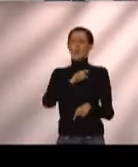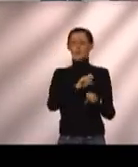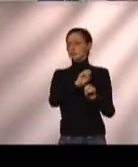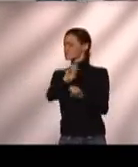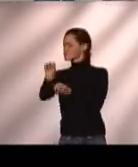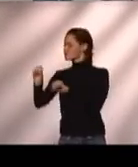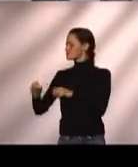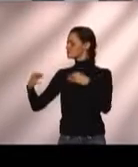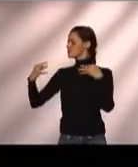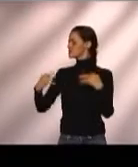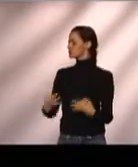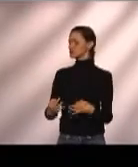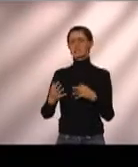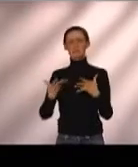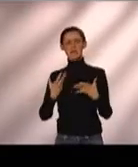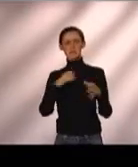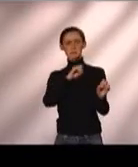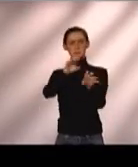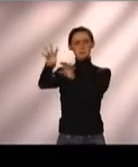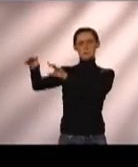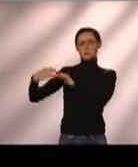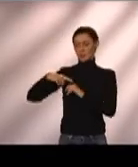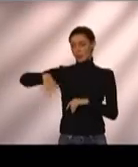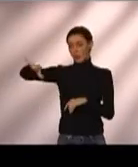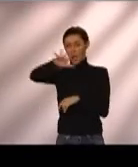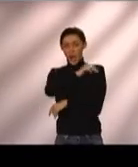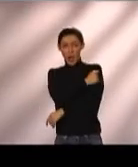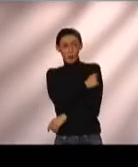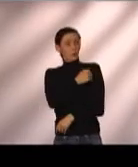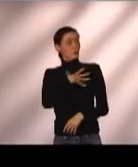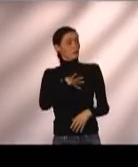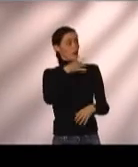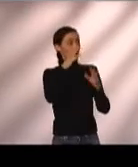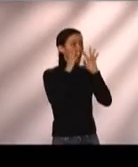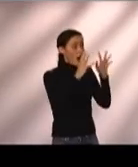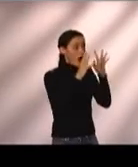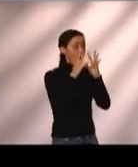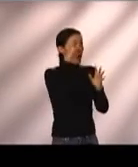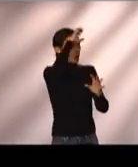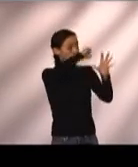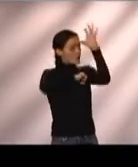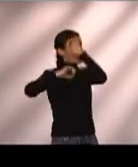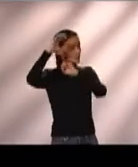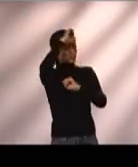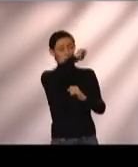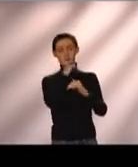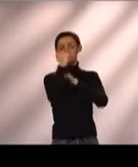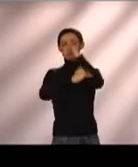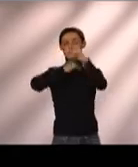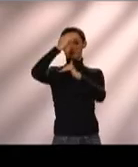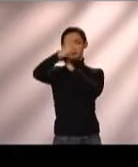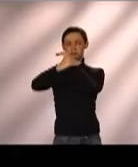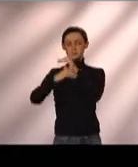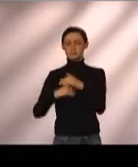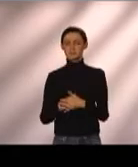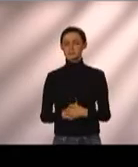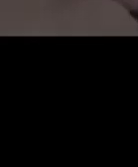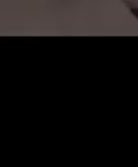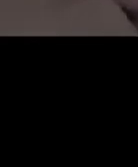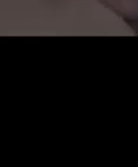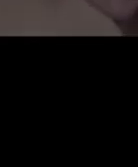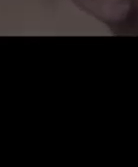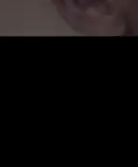consistência, com mais desenvoltura. E é claro, isso se reflete diretamente no aprendizado do nosso educando.